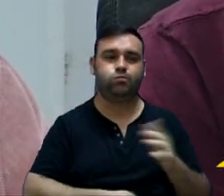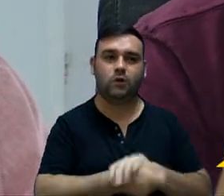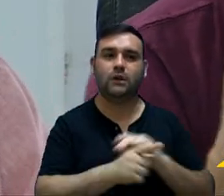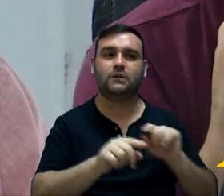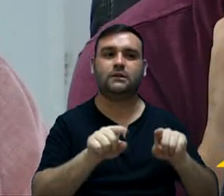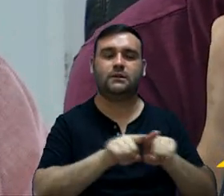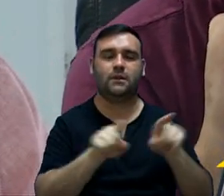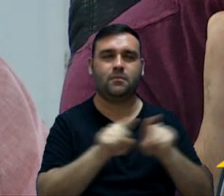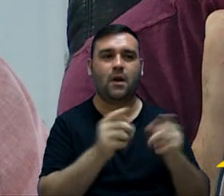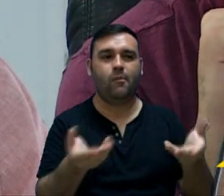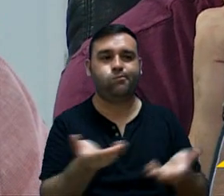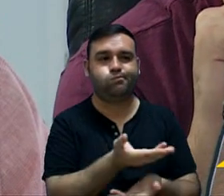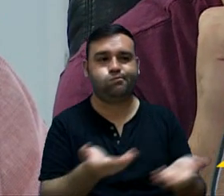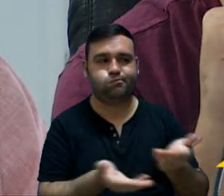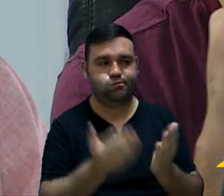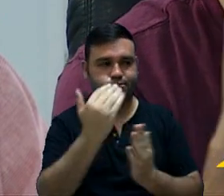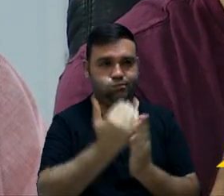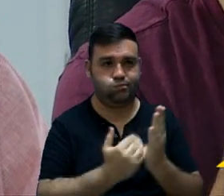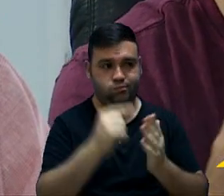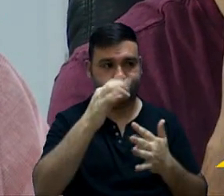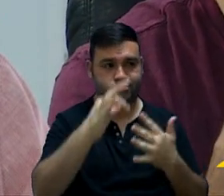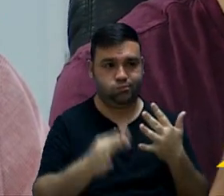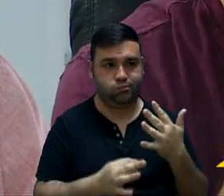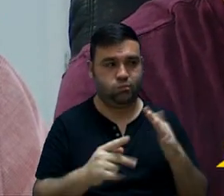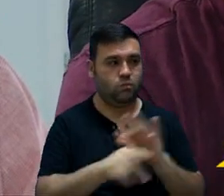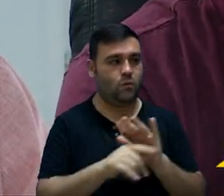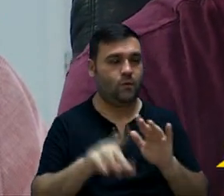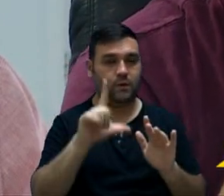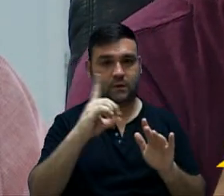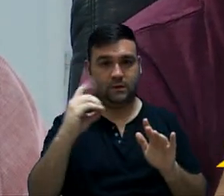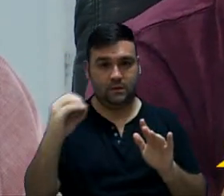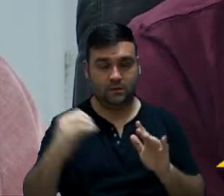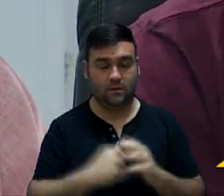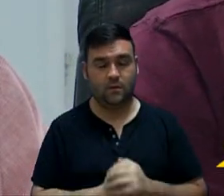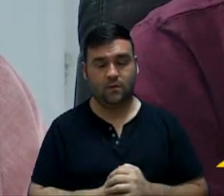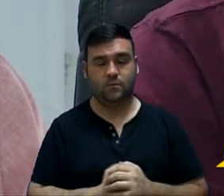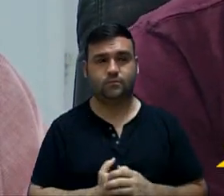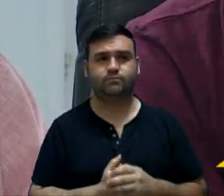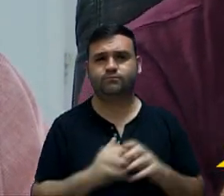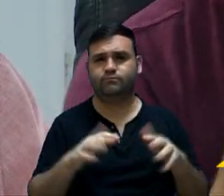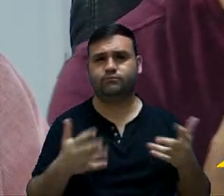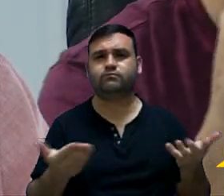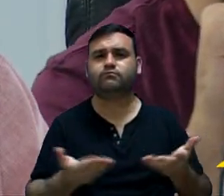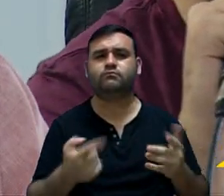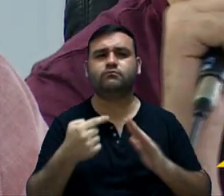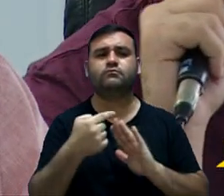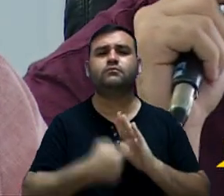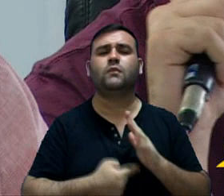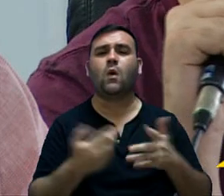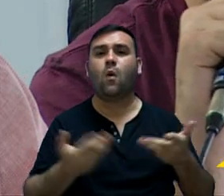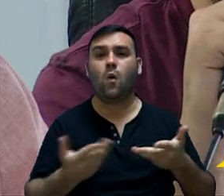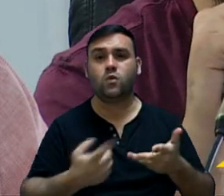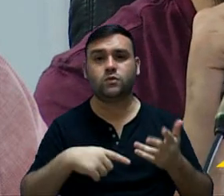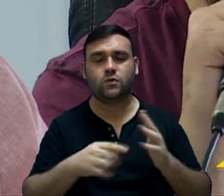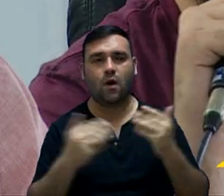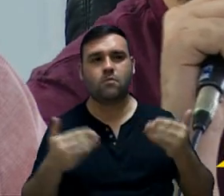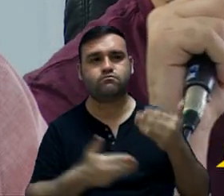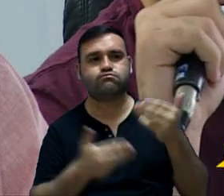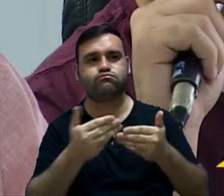financeira segundo os critérios fixados pela Lei de Diretrizes Orçamentárias, RDO. Então, isso daqui que a gente está fazendo aqui,